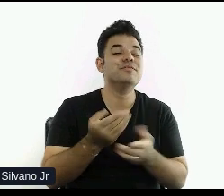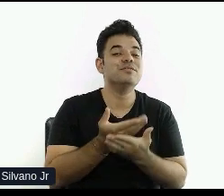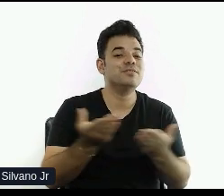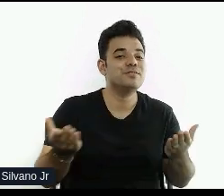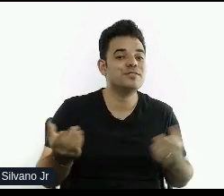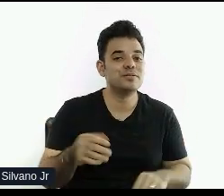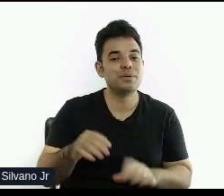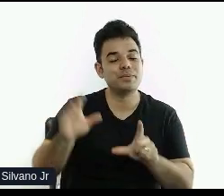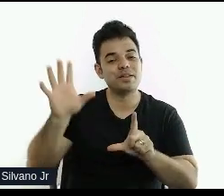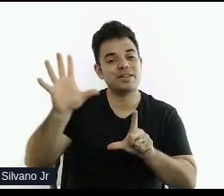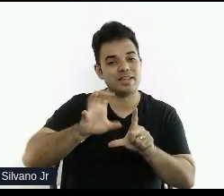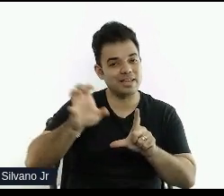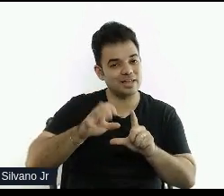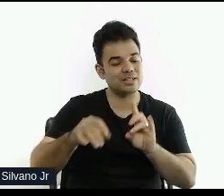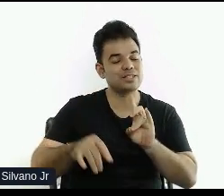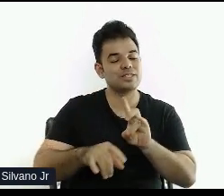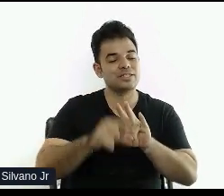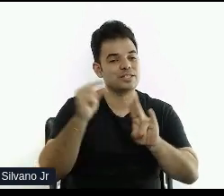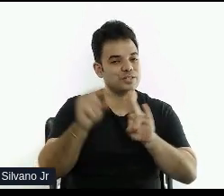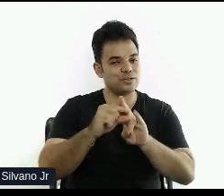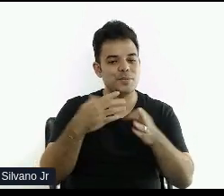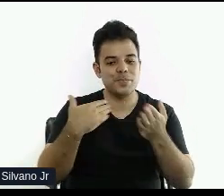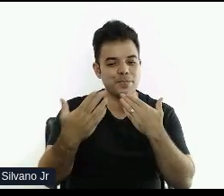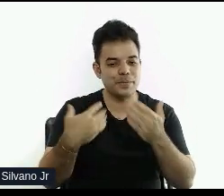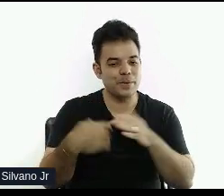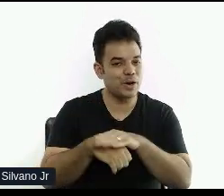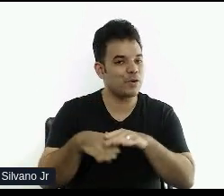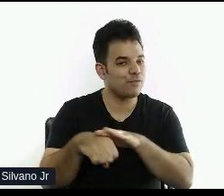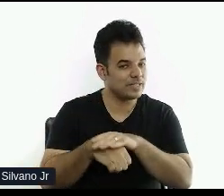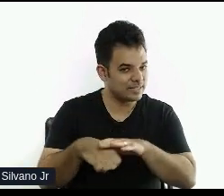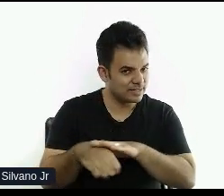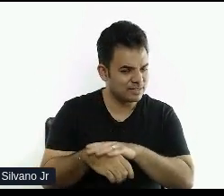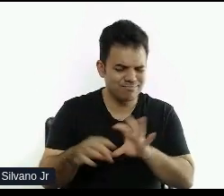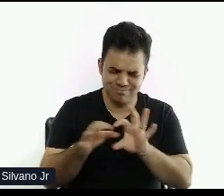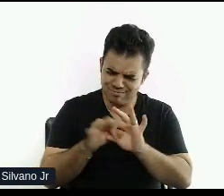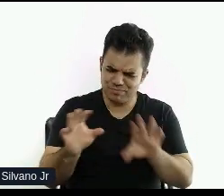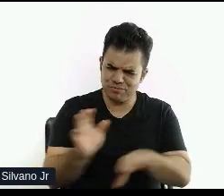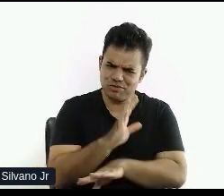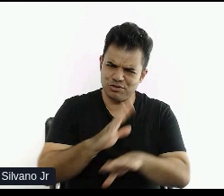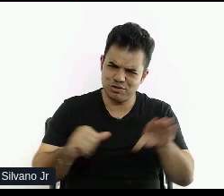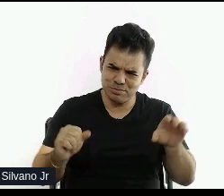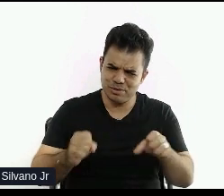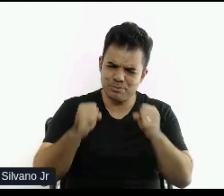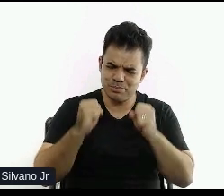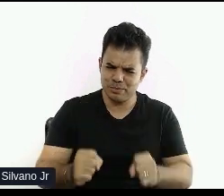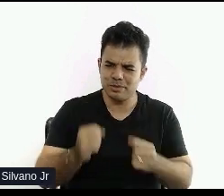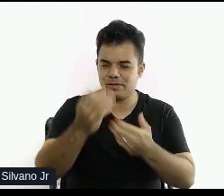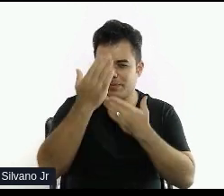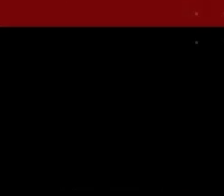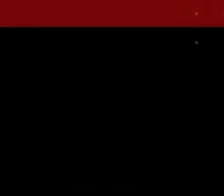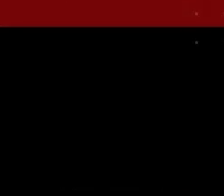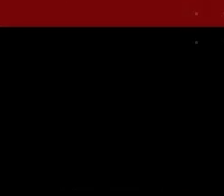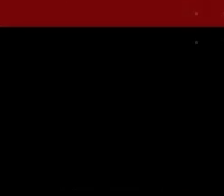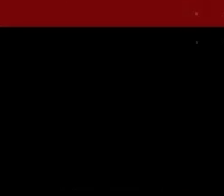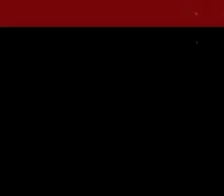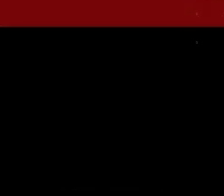meu QR Code do meu LinkedIn. se alguém quiser conversar e estou aqui à disposição, gente. Obrigada pelo tempo. Obrigada.